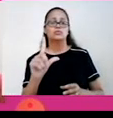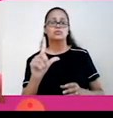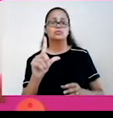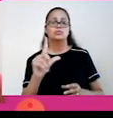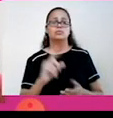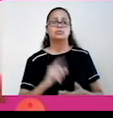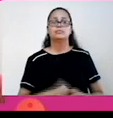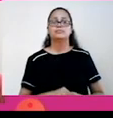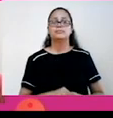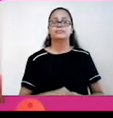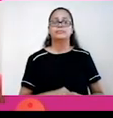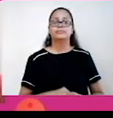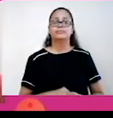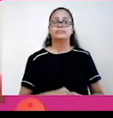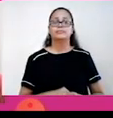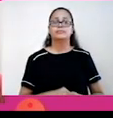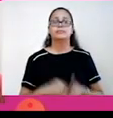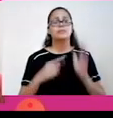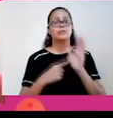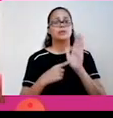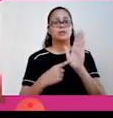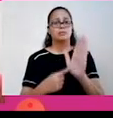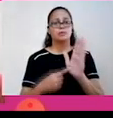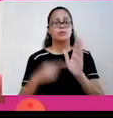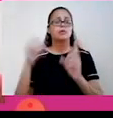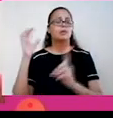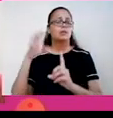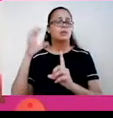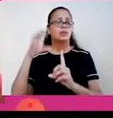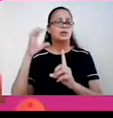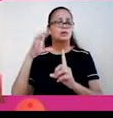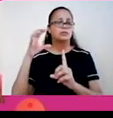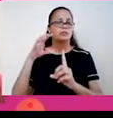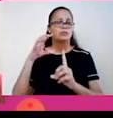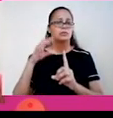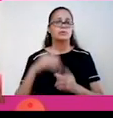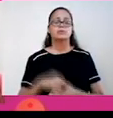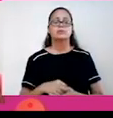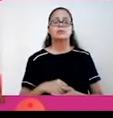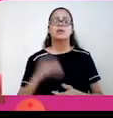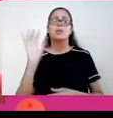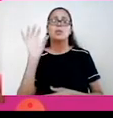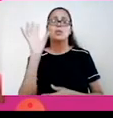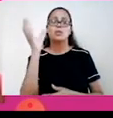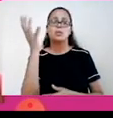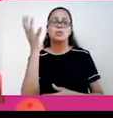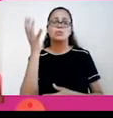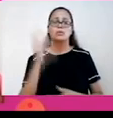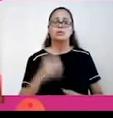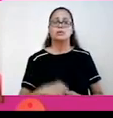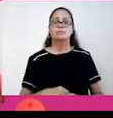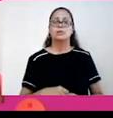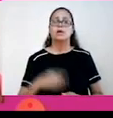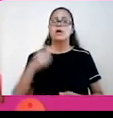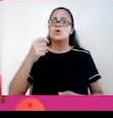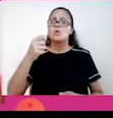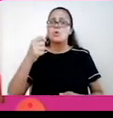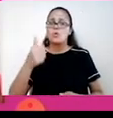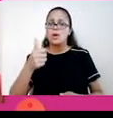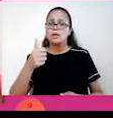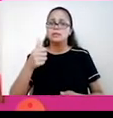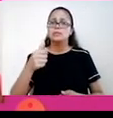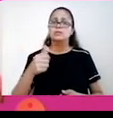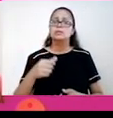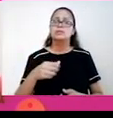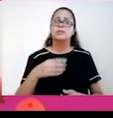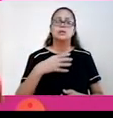julho, a indicação então aí da influência da latitude no clima. Quase todos os